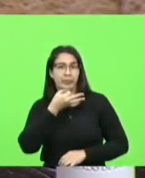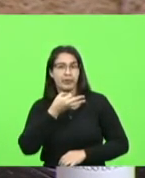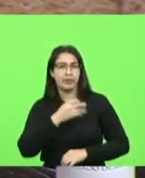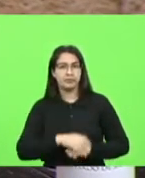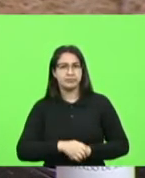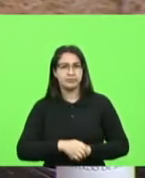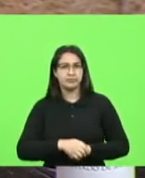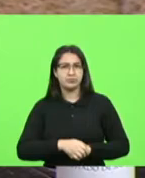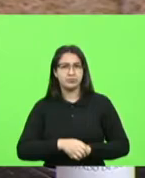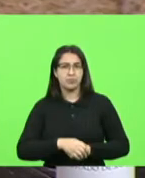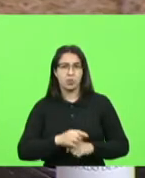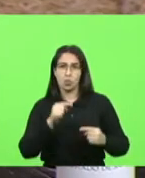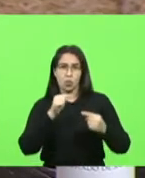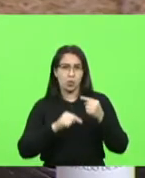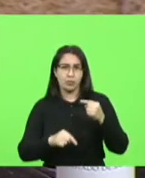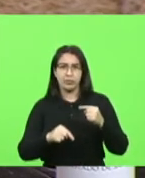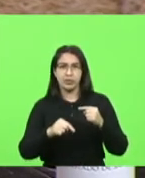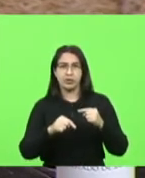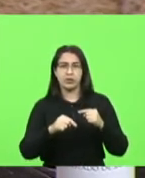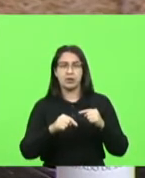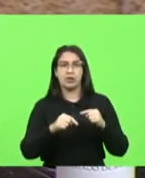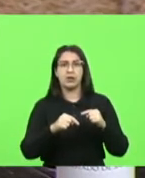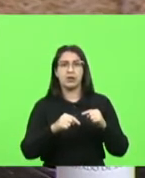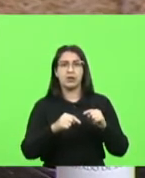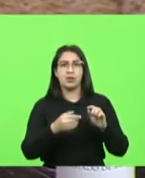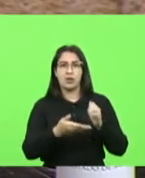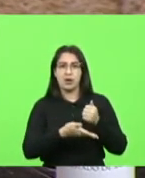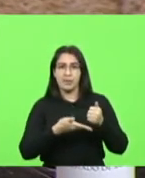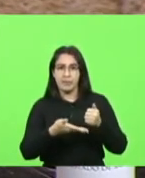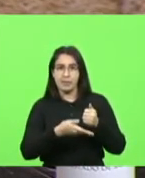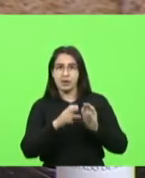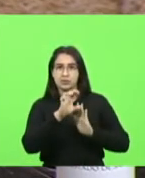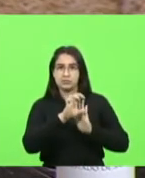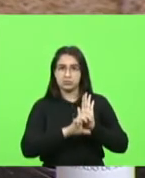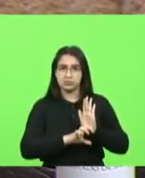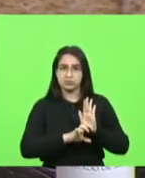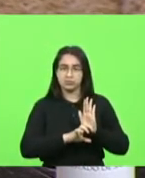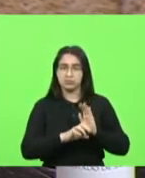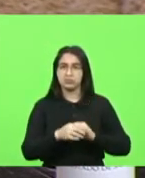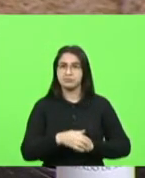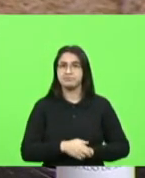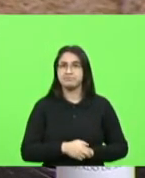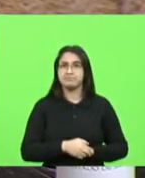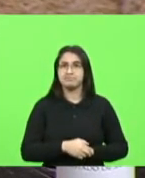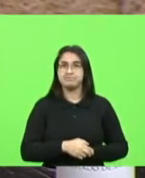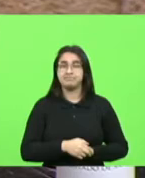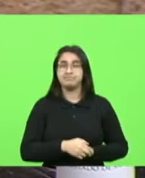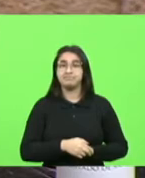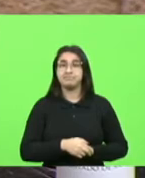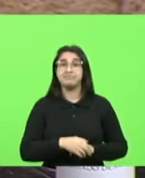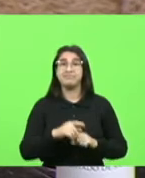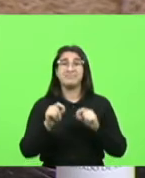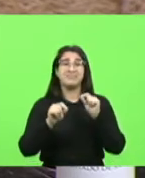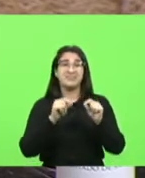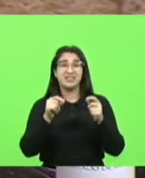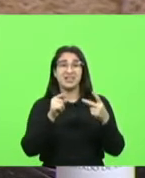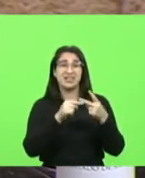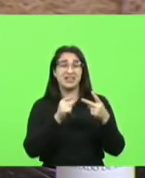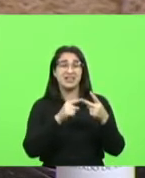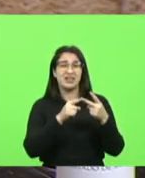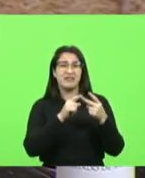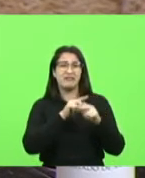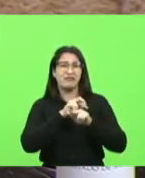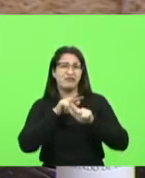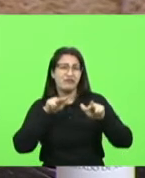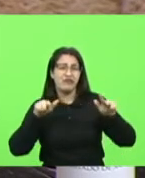nacional curricular comum é gravíssimo e por último o professor está falando uma série de inverdades então